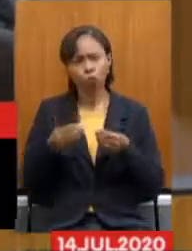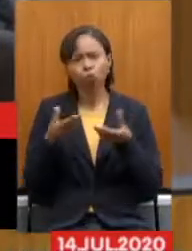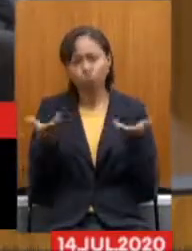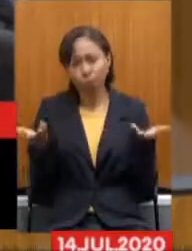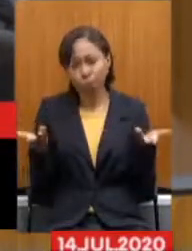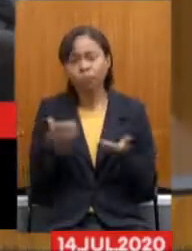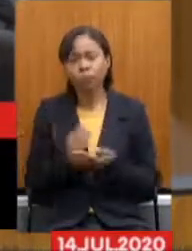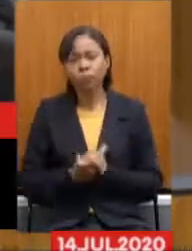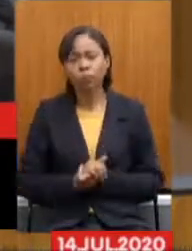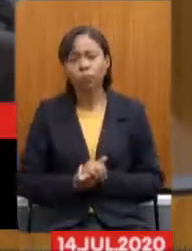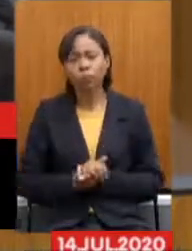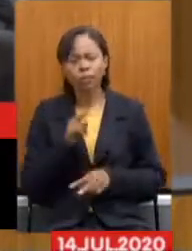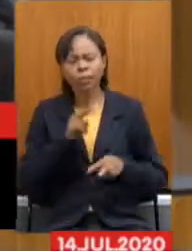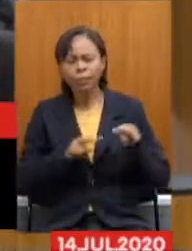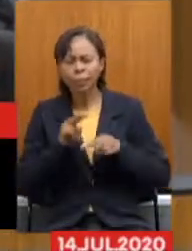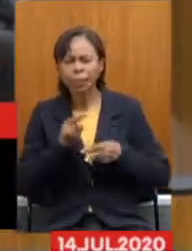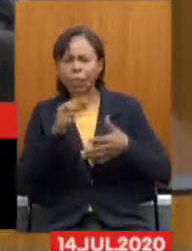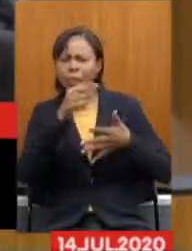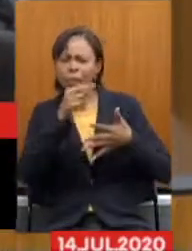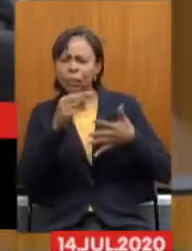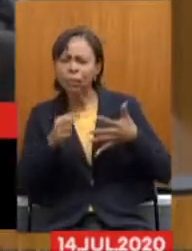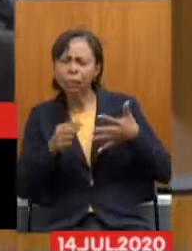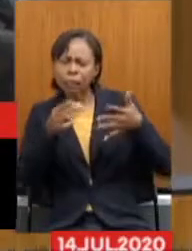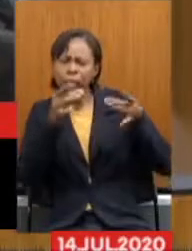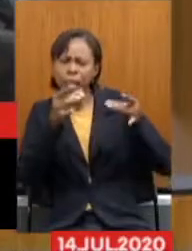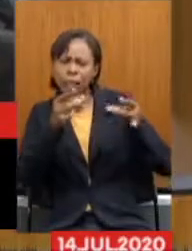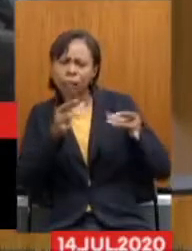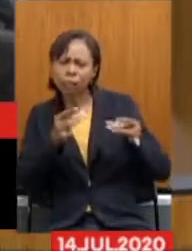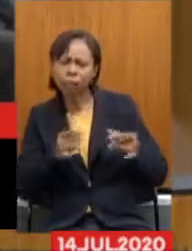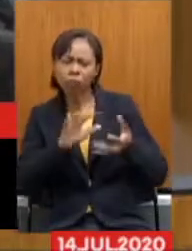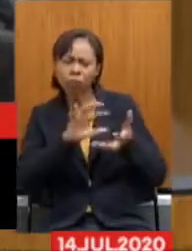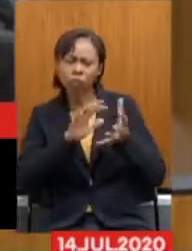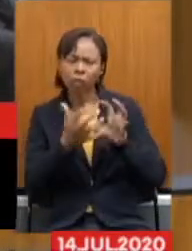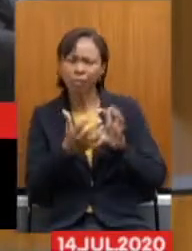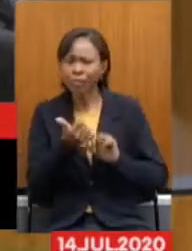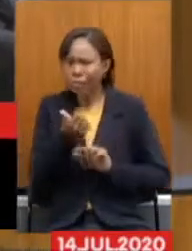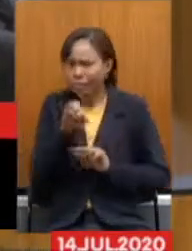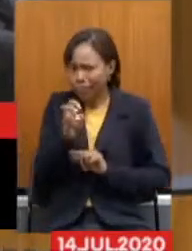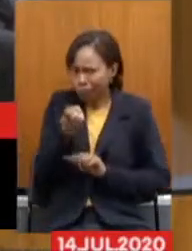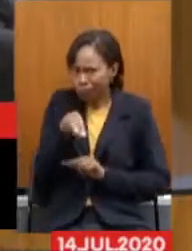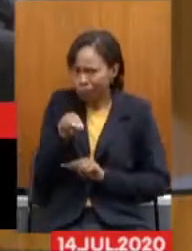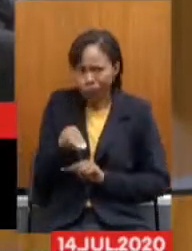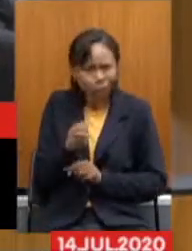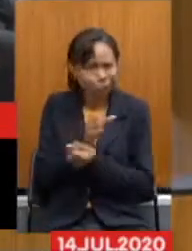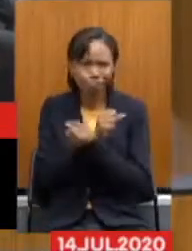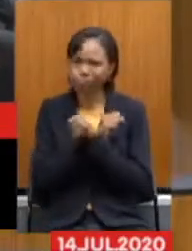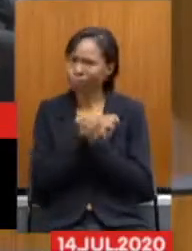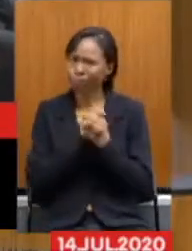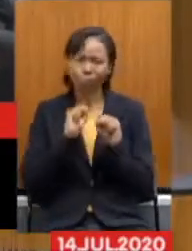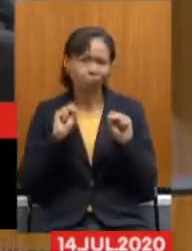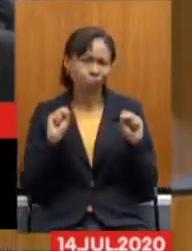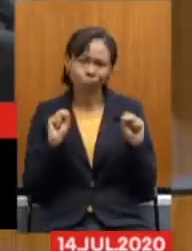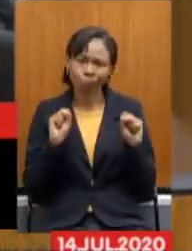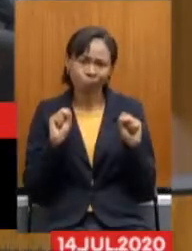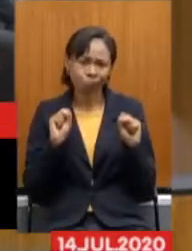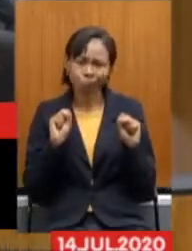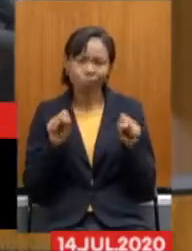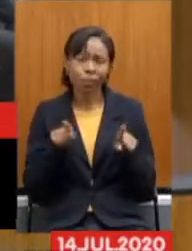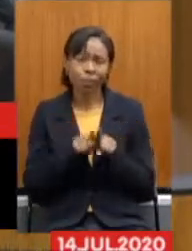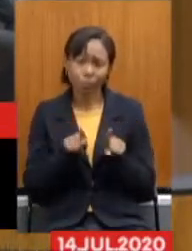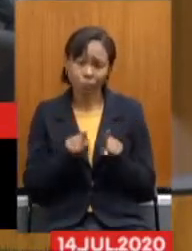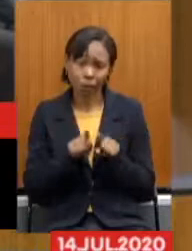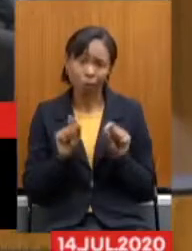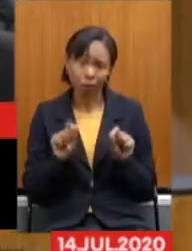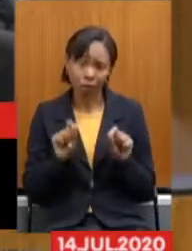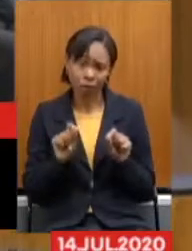Analisar Ponto por ponto Dessa reforma Em 15 minutos É impossível Outra questão